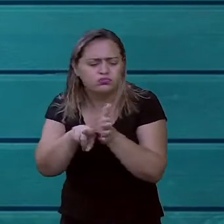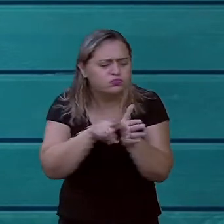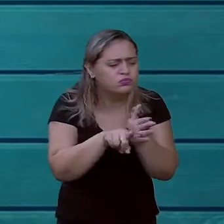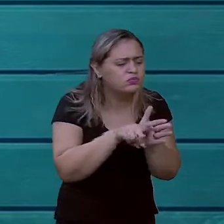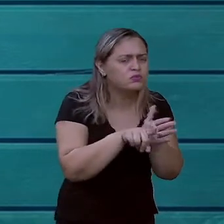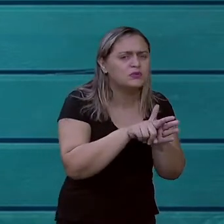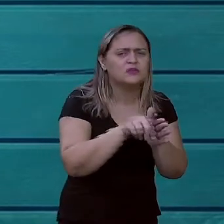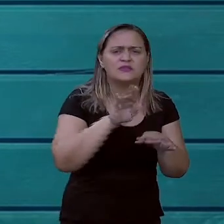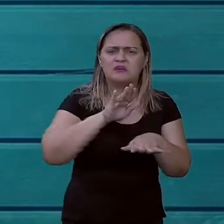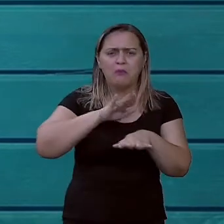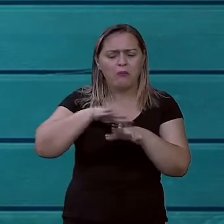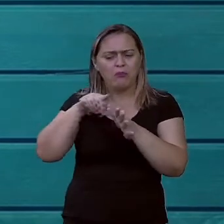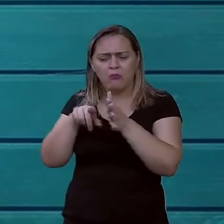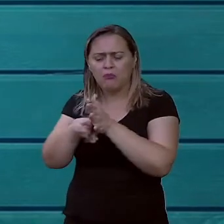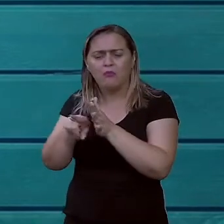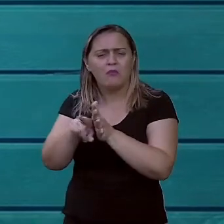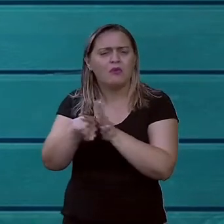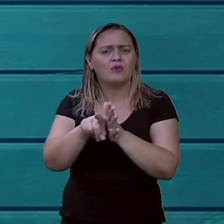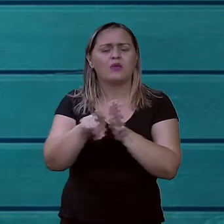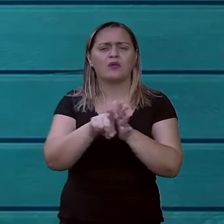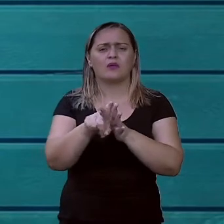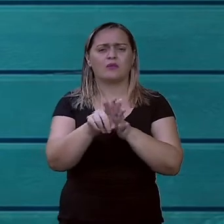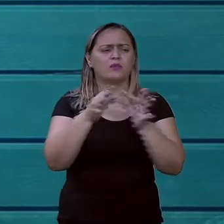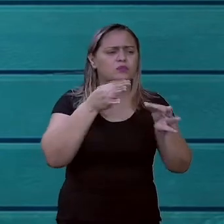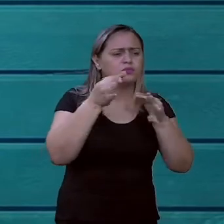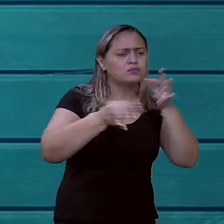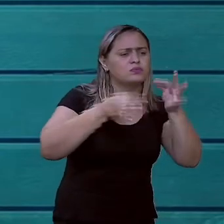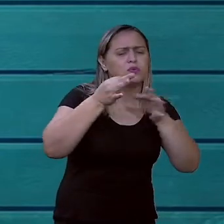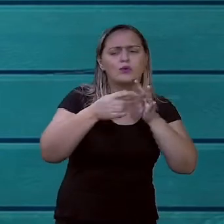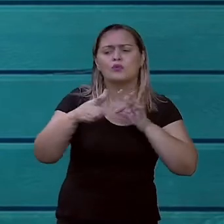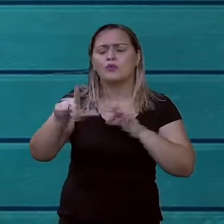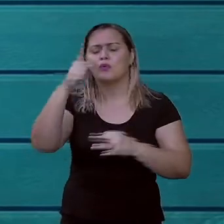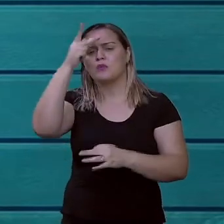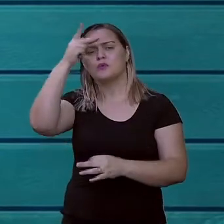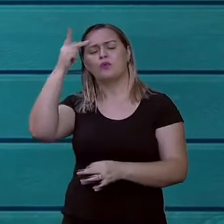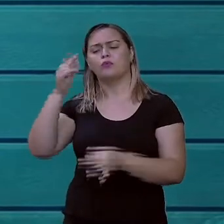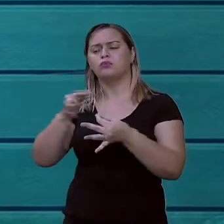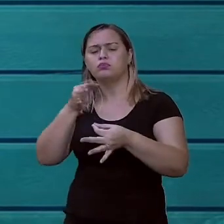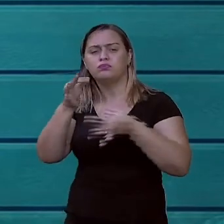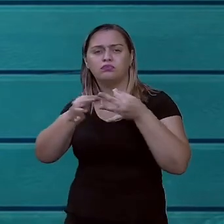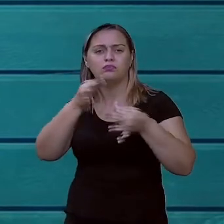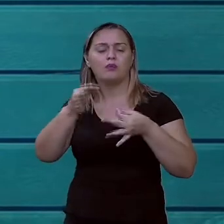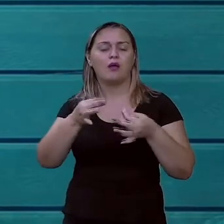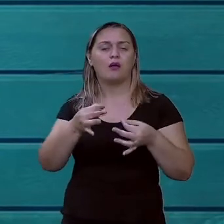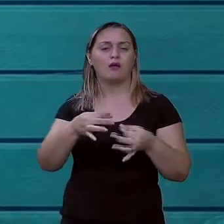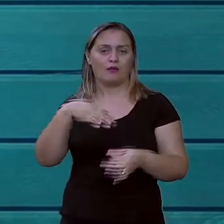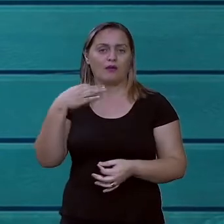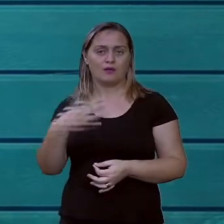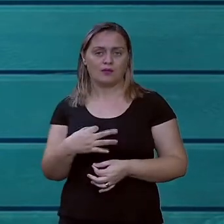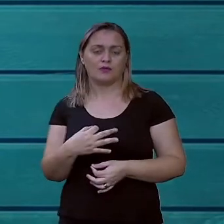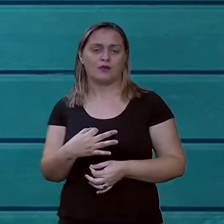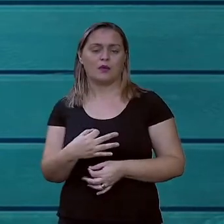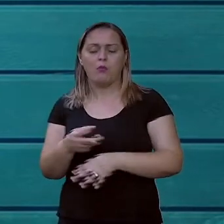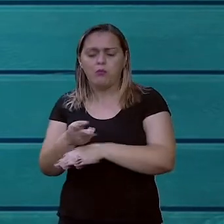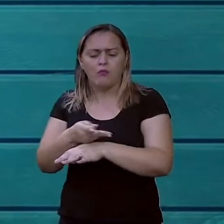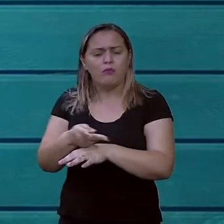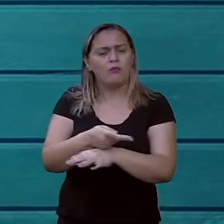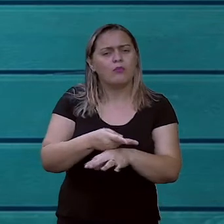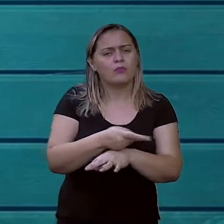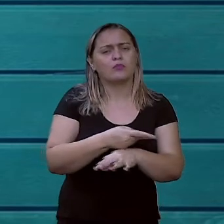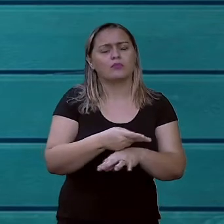tema e não possuir argumentos sobre ele, certo? Já que é um texto opinativo, é importante que você